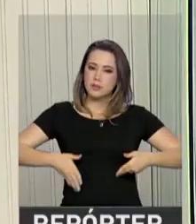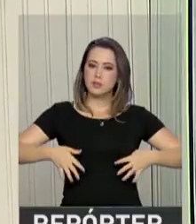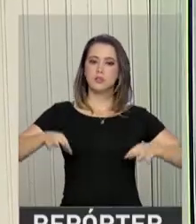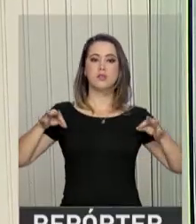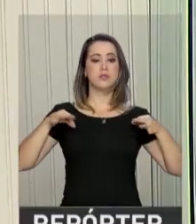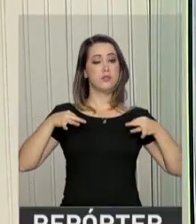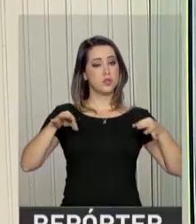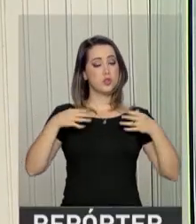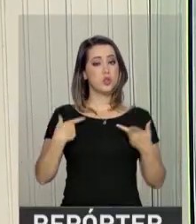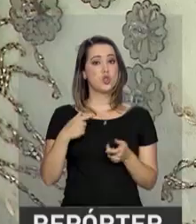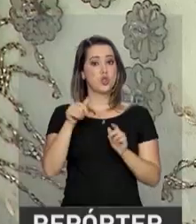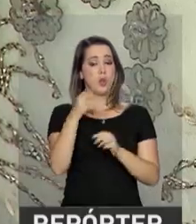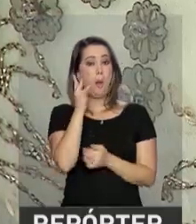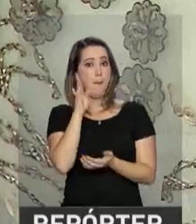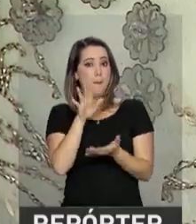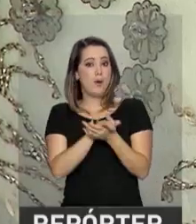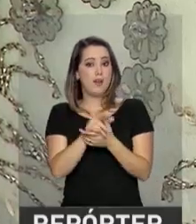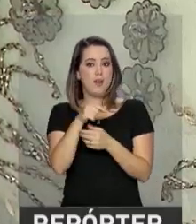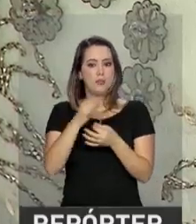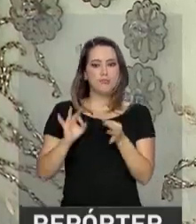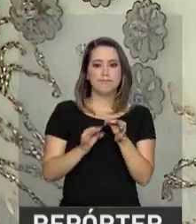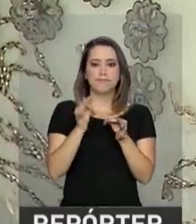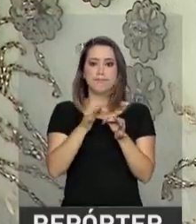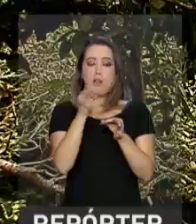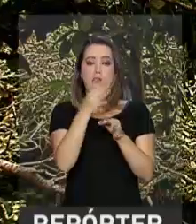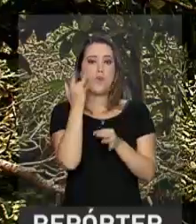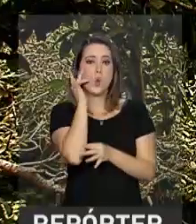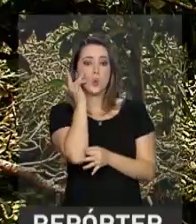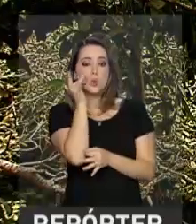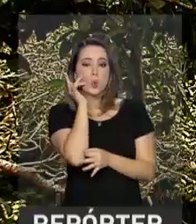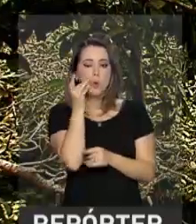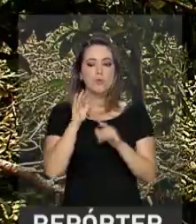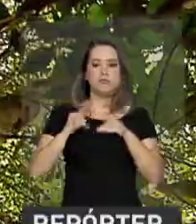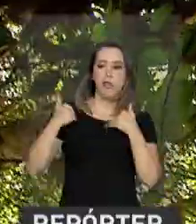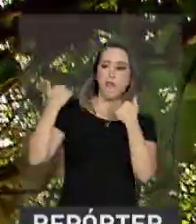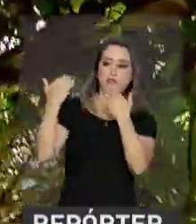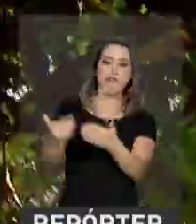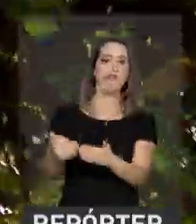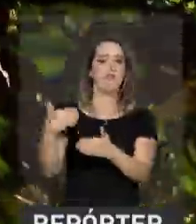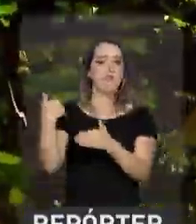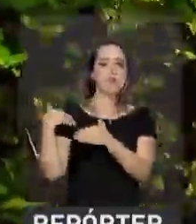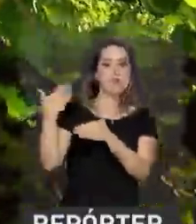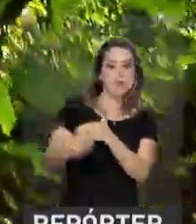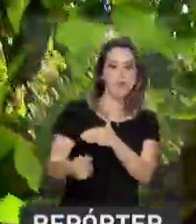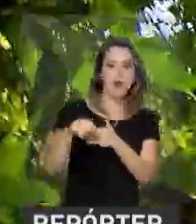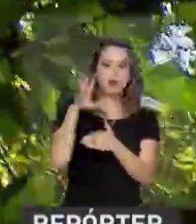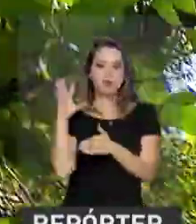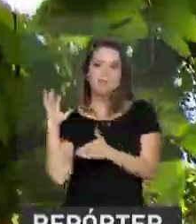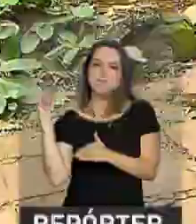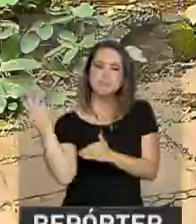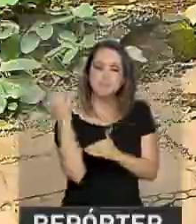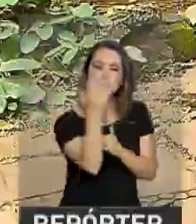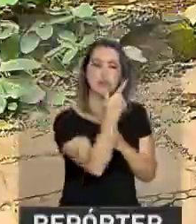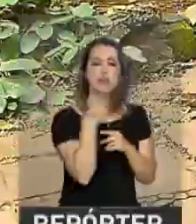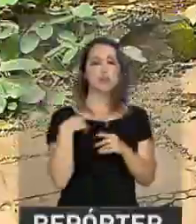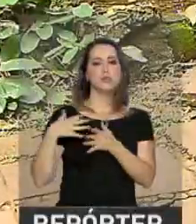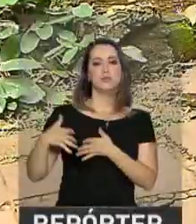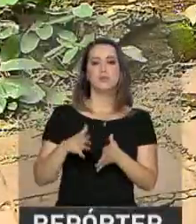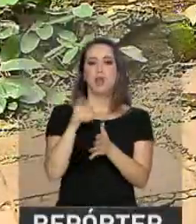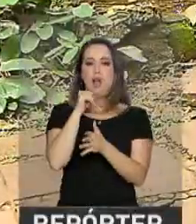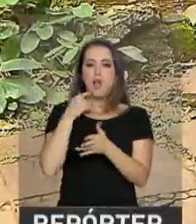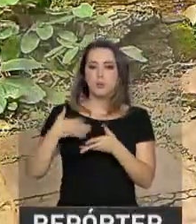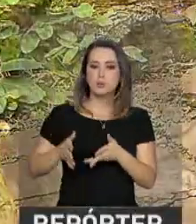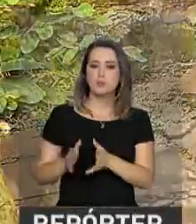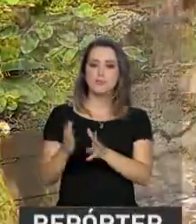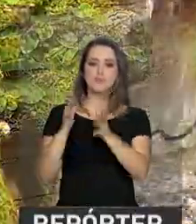primeira dama, Dona Sara, bordado com fios de ouro. E do lado de fora, uma natureza exuberante, onde corre água